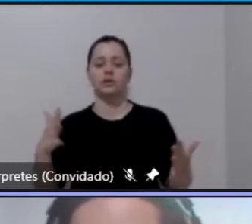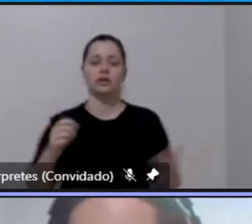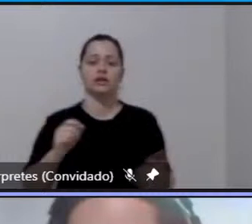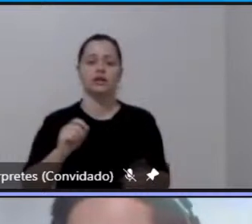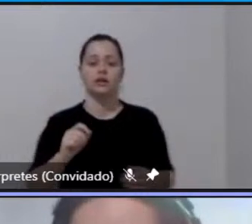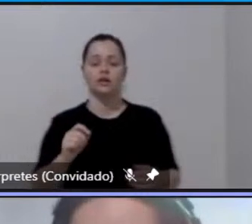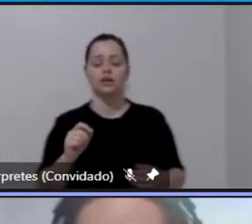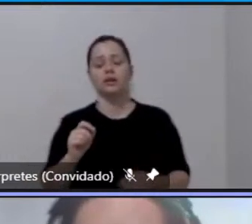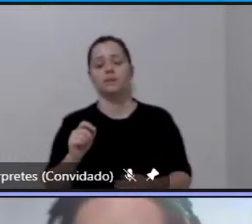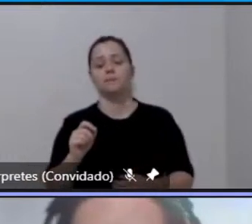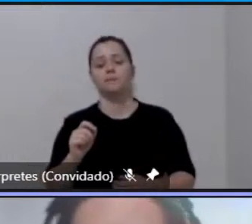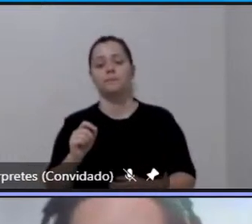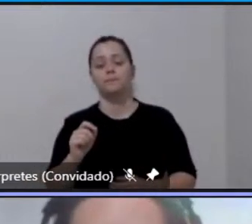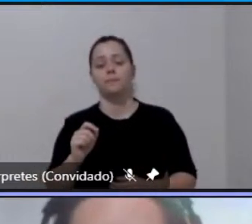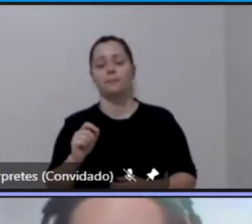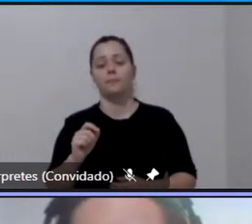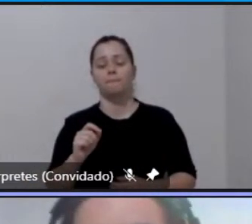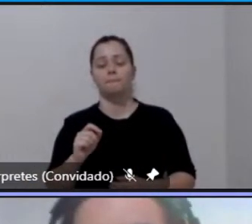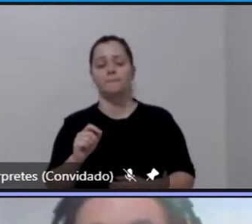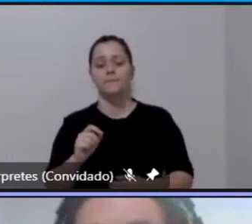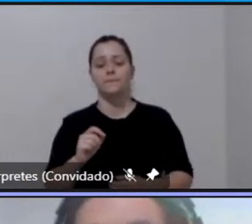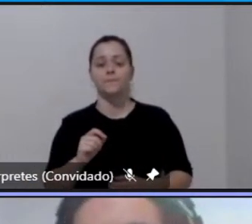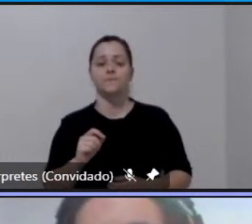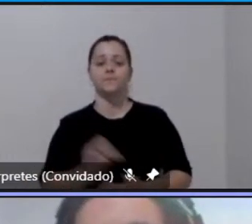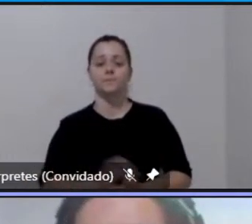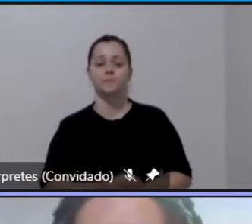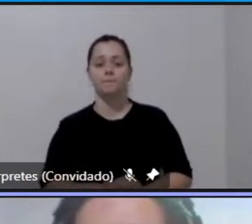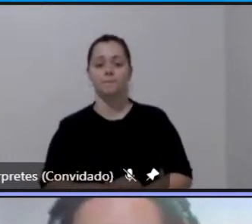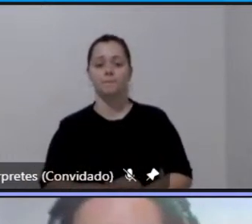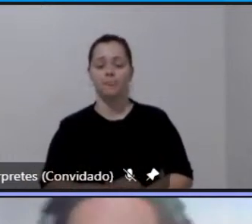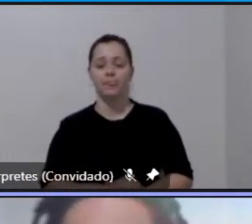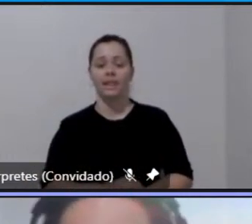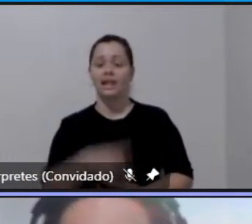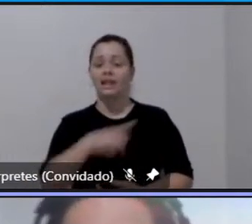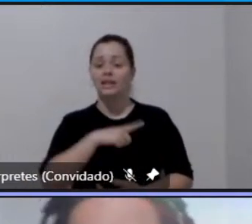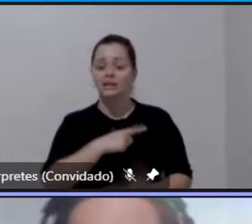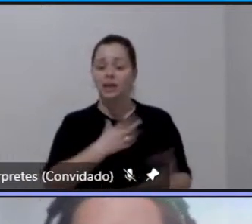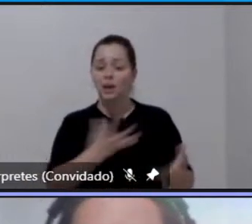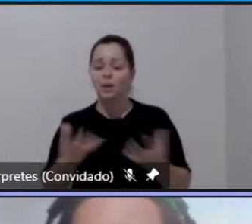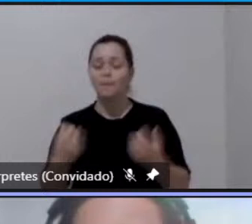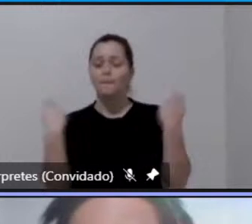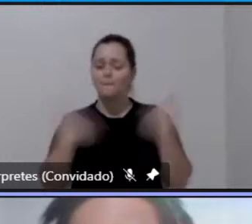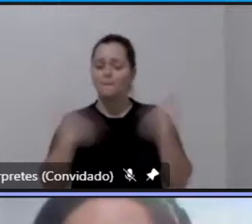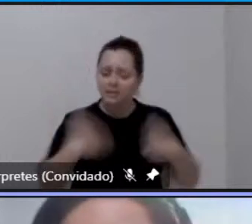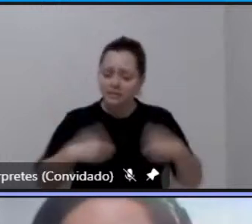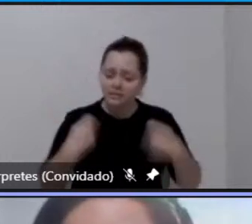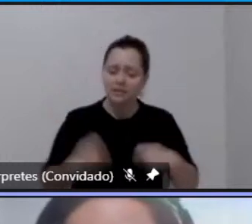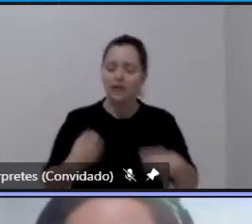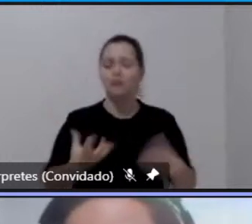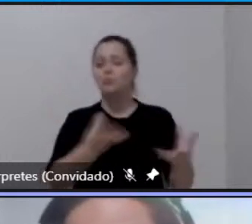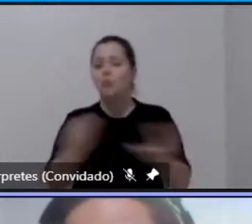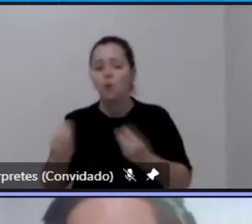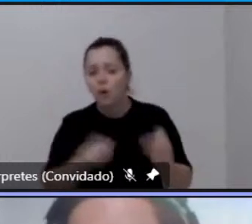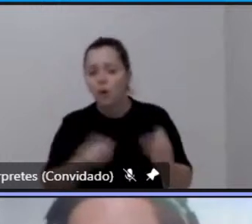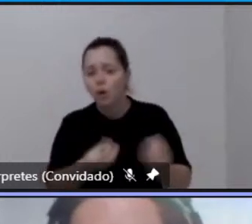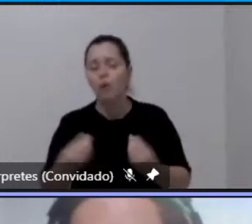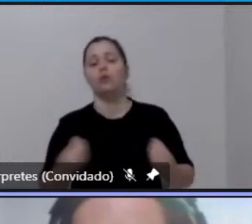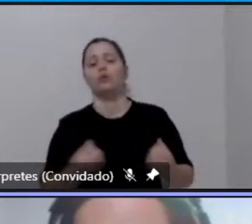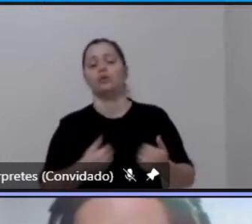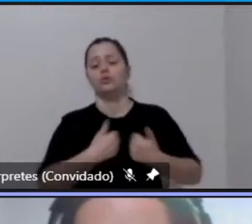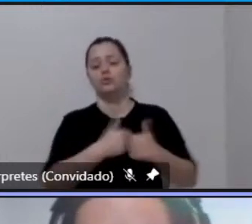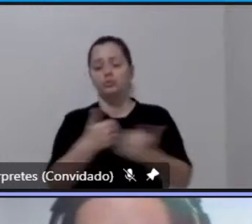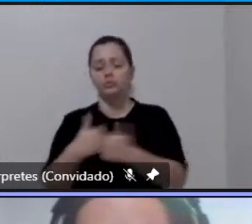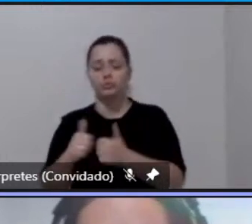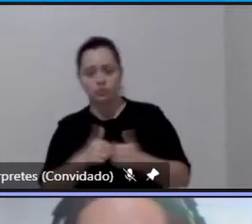conurbação fragmentada e a demanda pelo transporte público coletivo principalmente não é tão